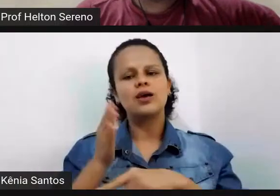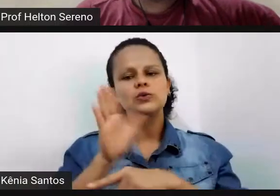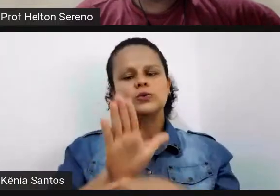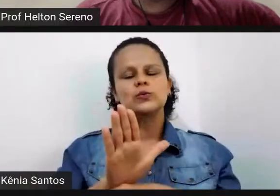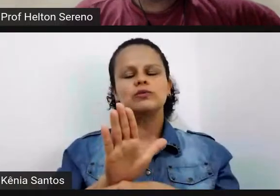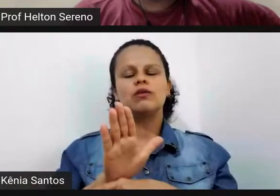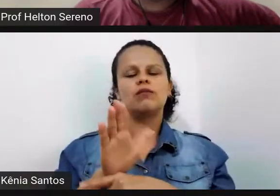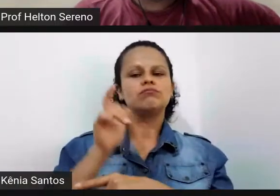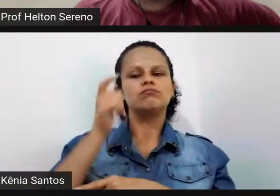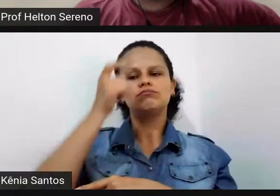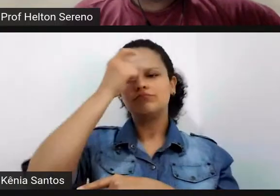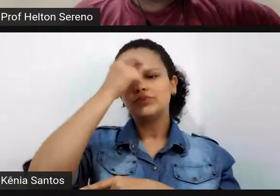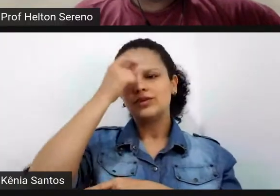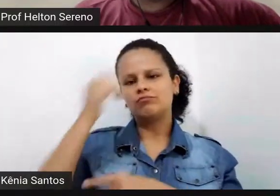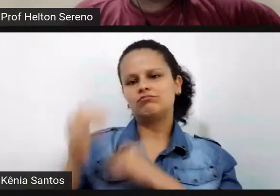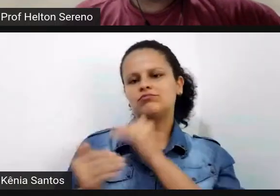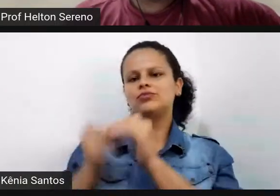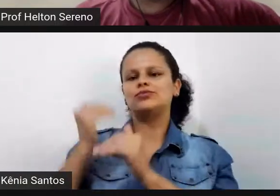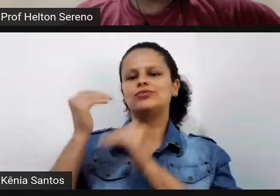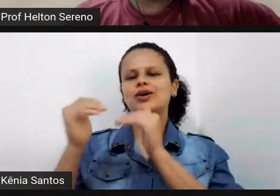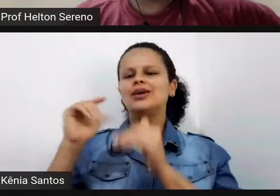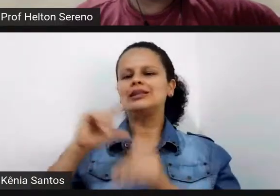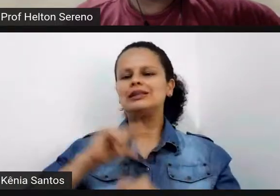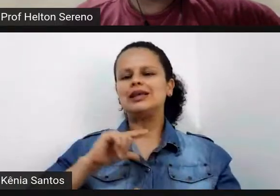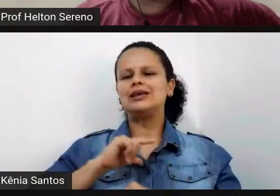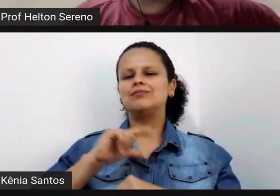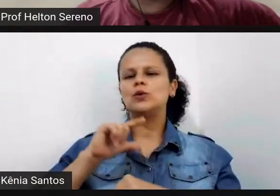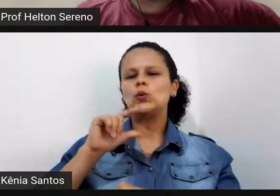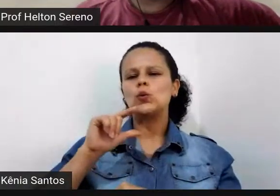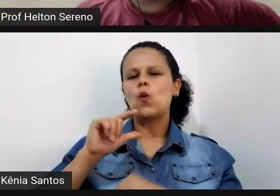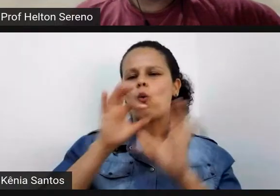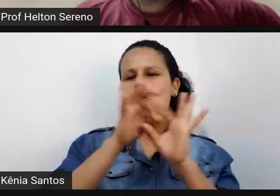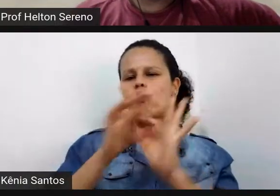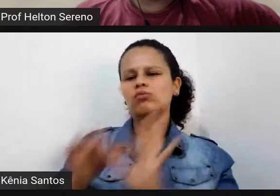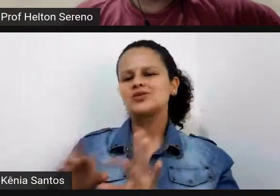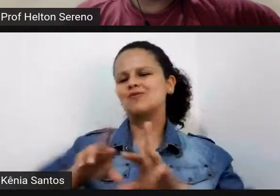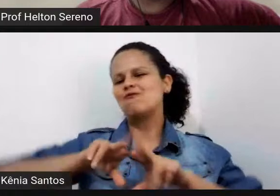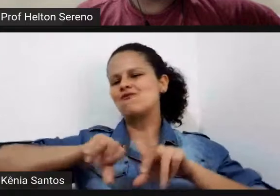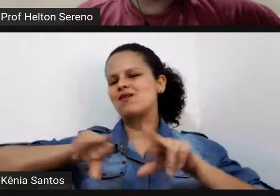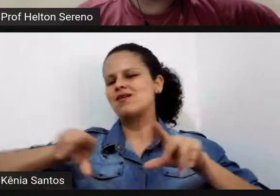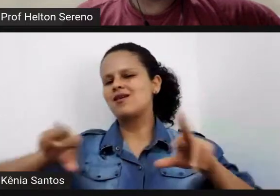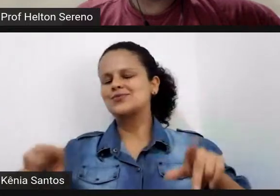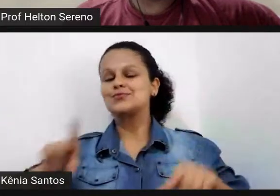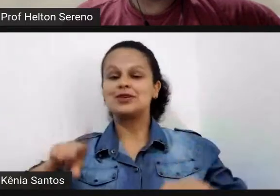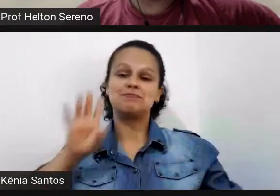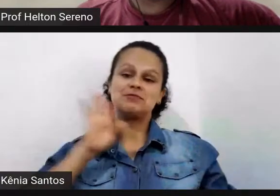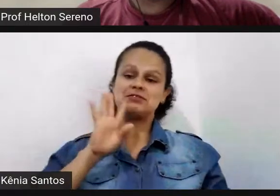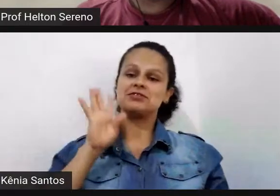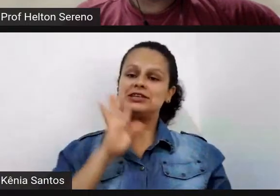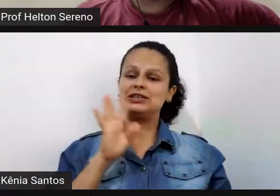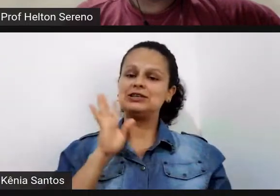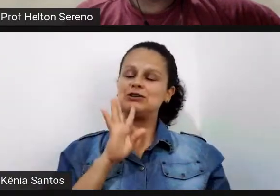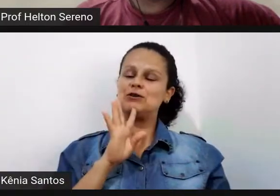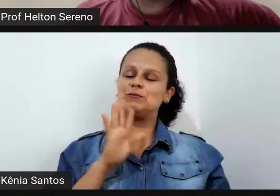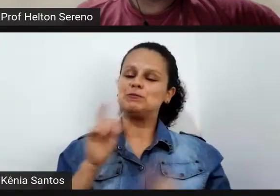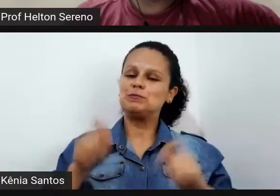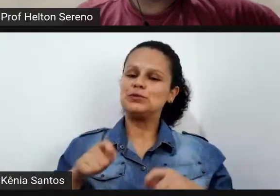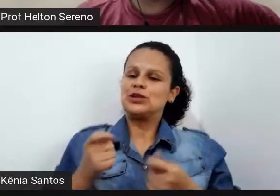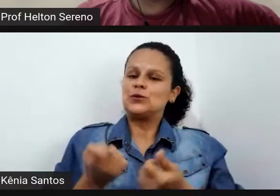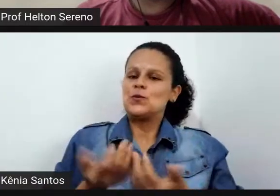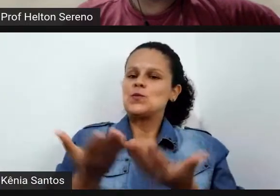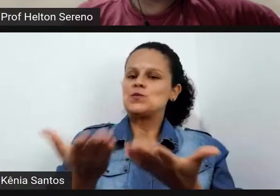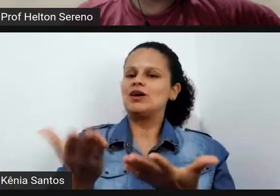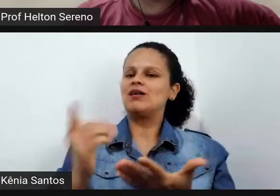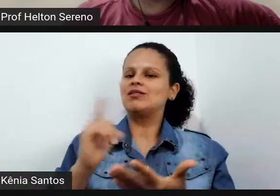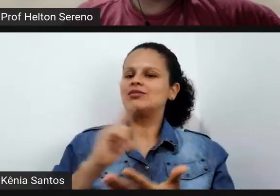então ele pode ser usado de várias maneiras e é é muito bacana poder compartilhar isso essa nova